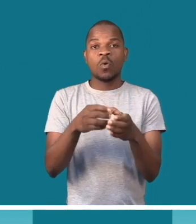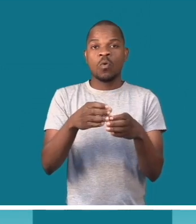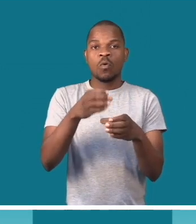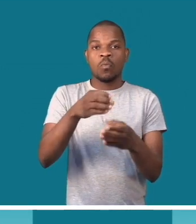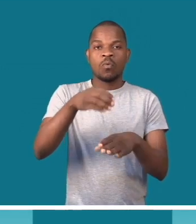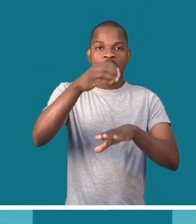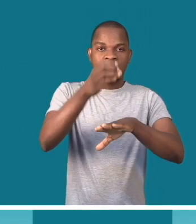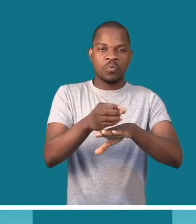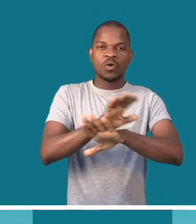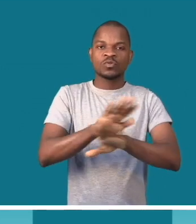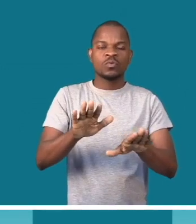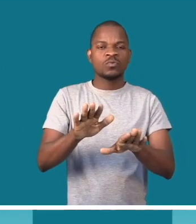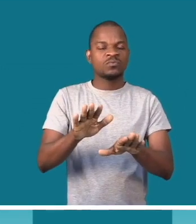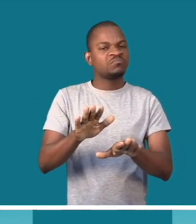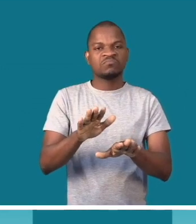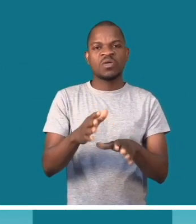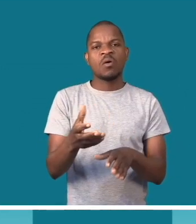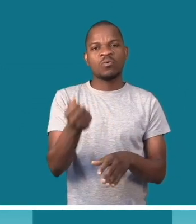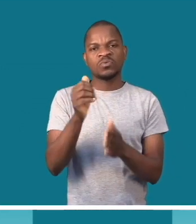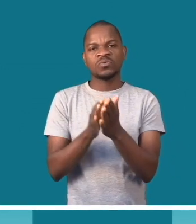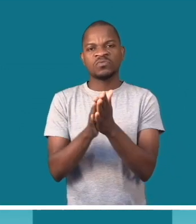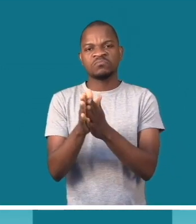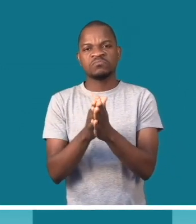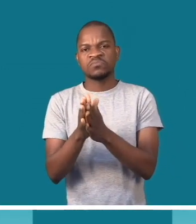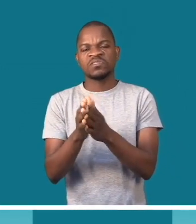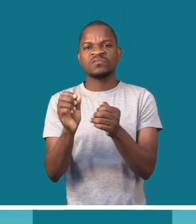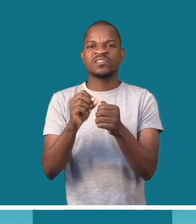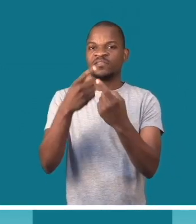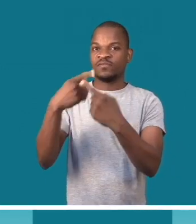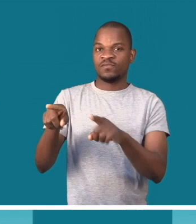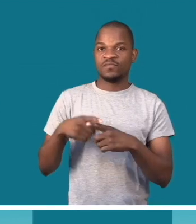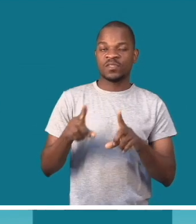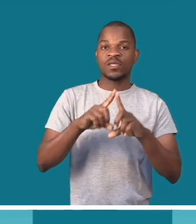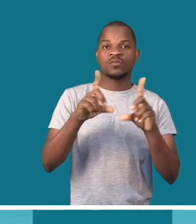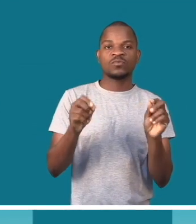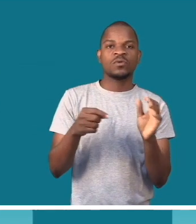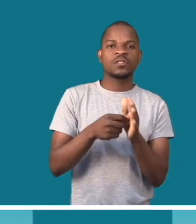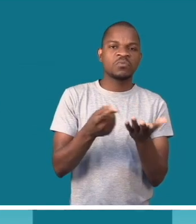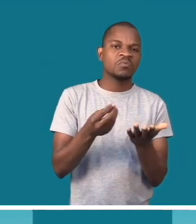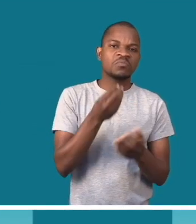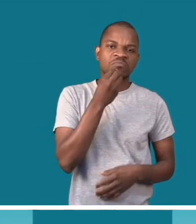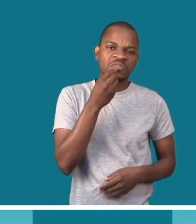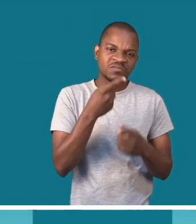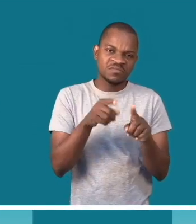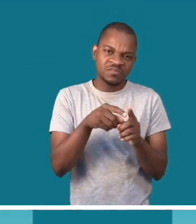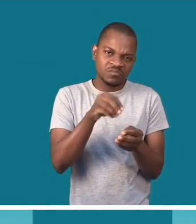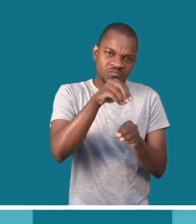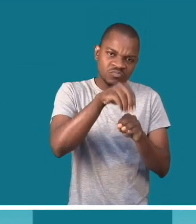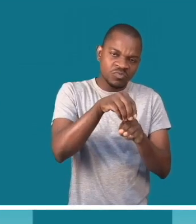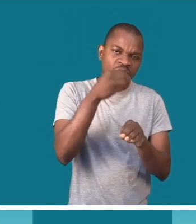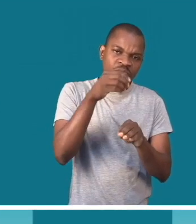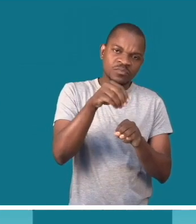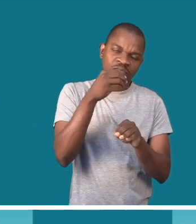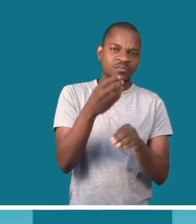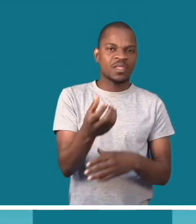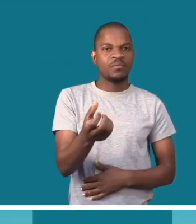base de copos, também pode servir também como uma espécie de prato, um tabuleirozinho, onde colocam ali os aperitivos e